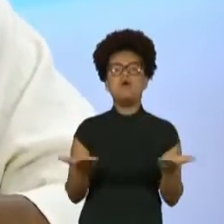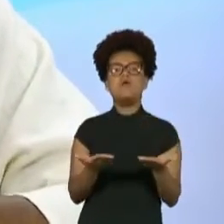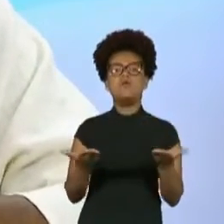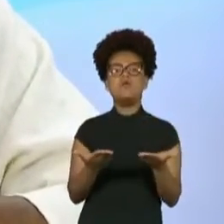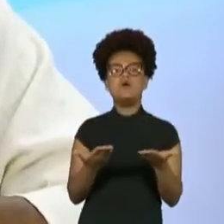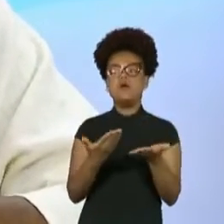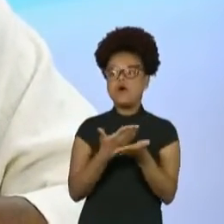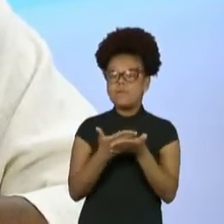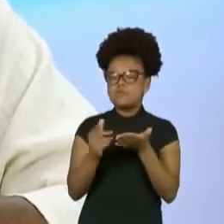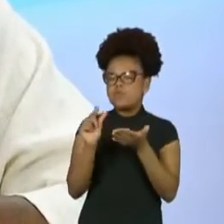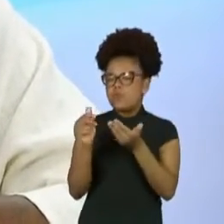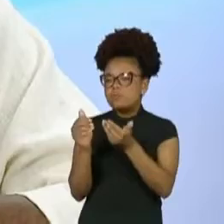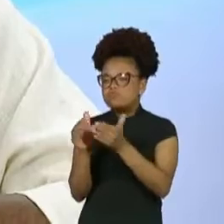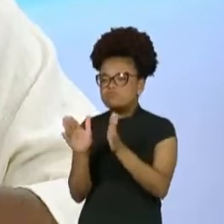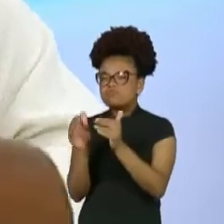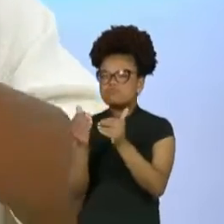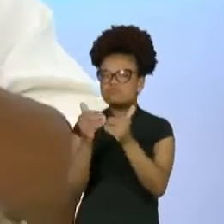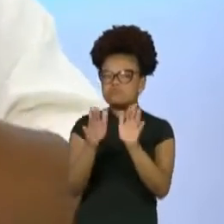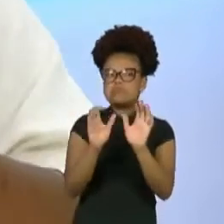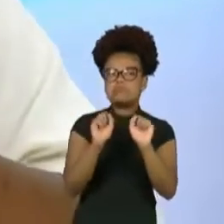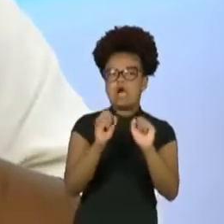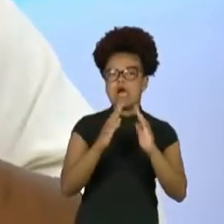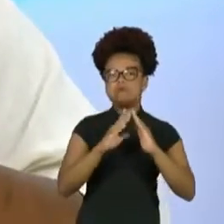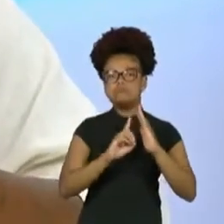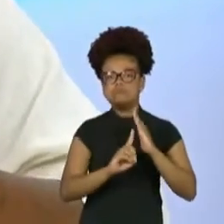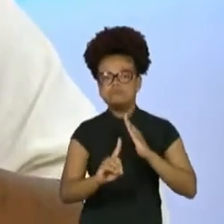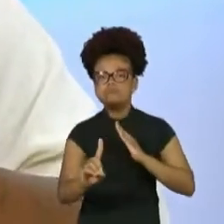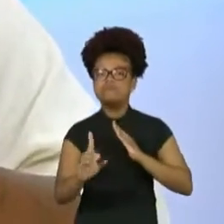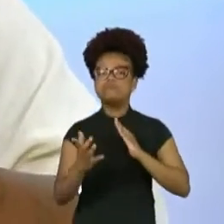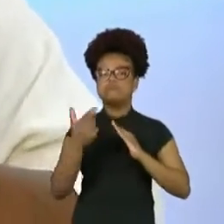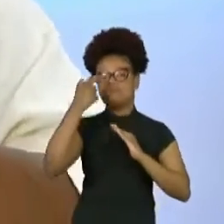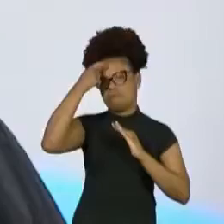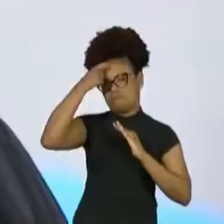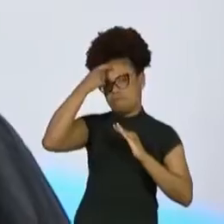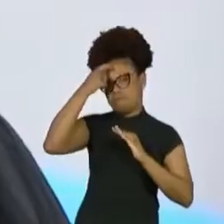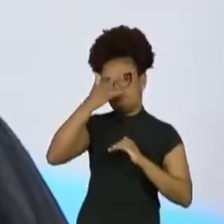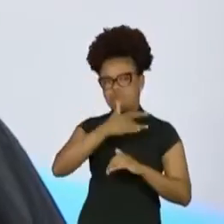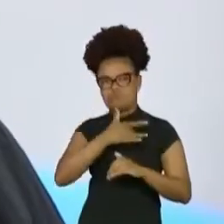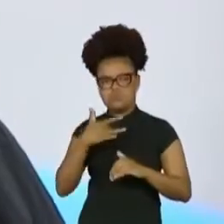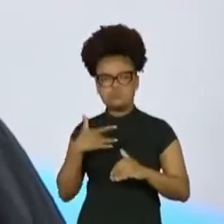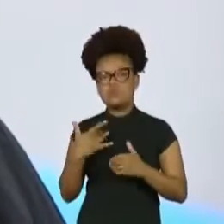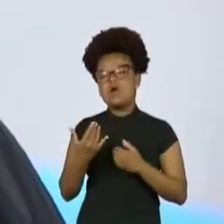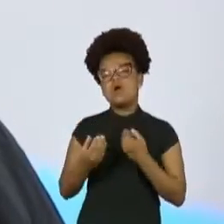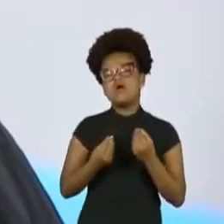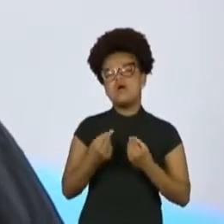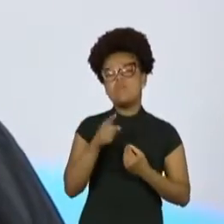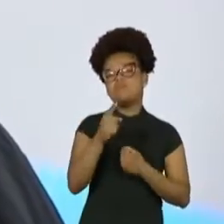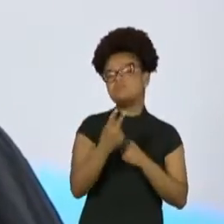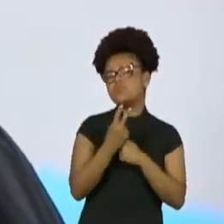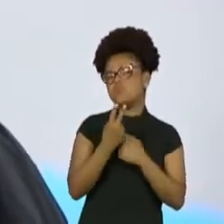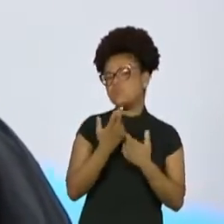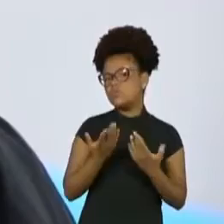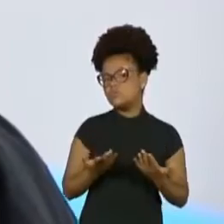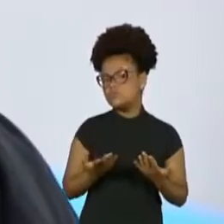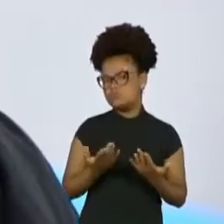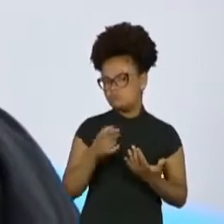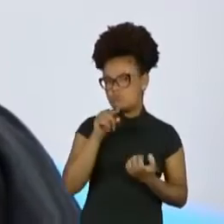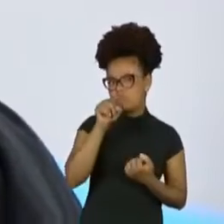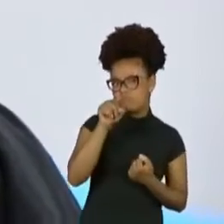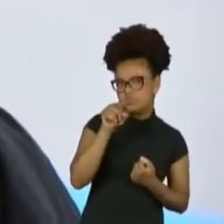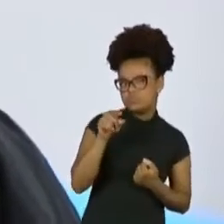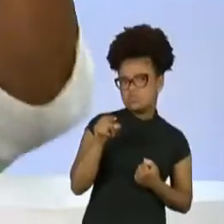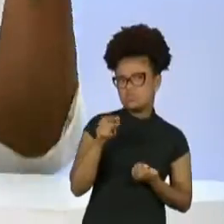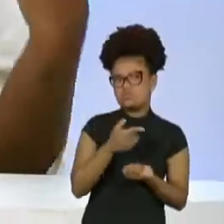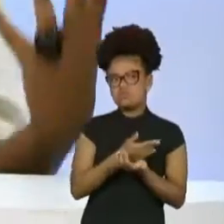que em casa você passou... Você retomou as aulas de piano, mas eu queria saber como que você cuida da sua